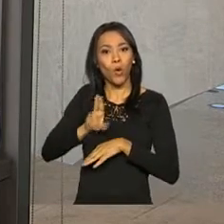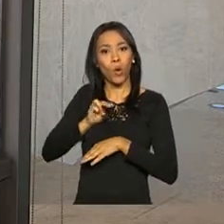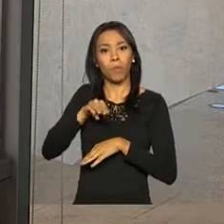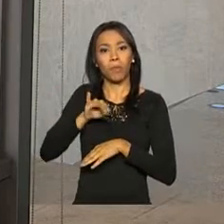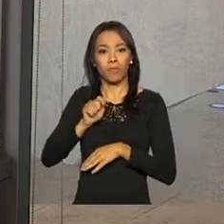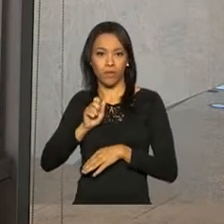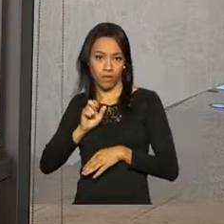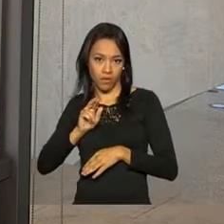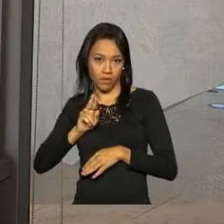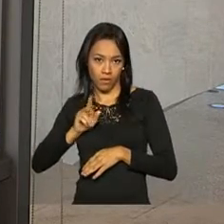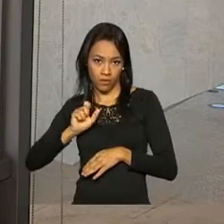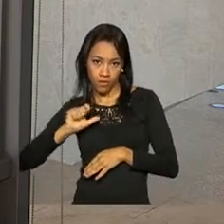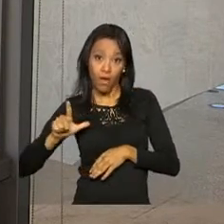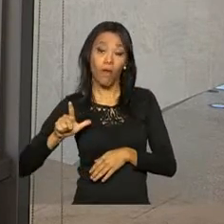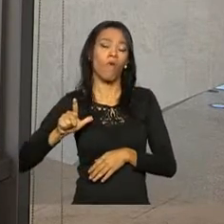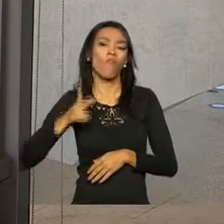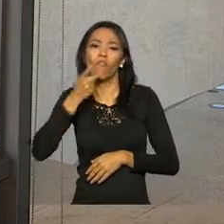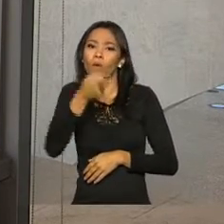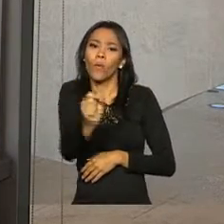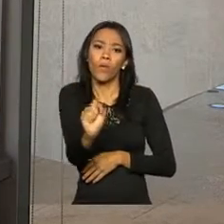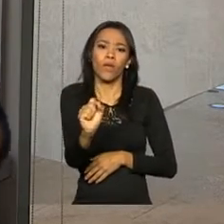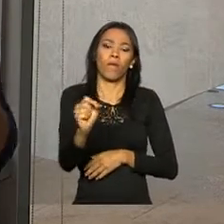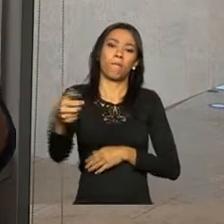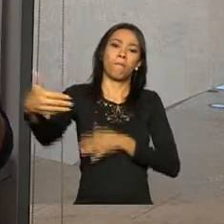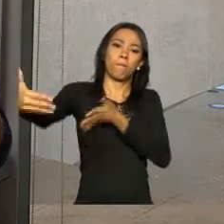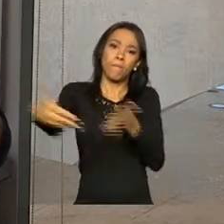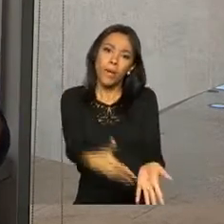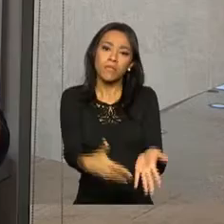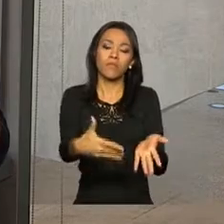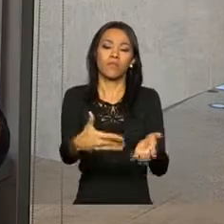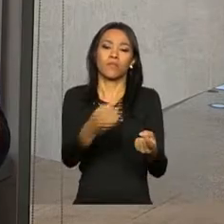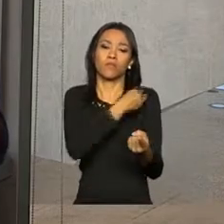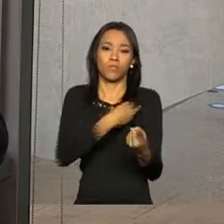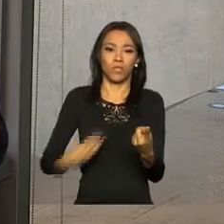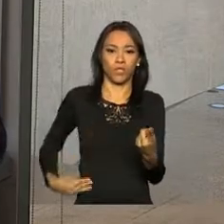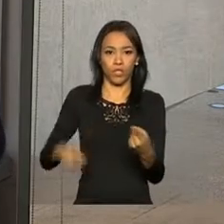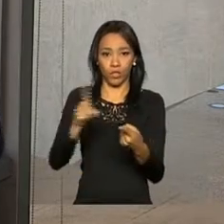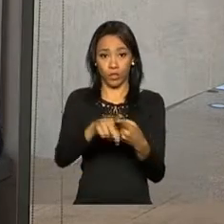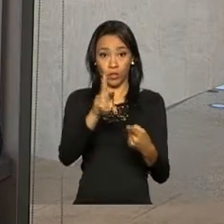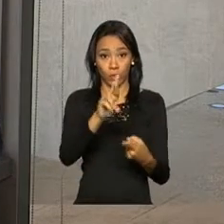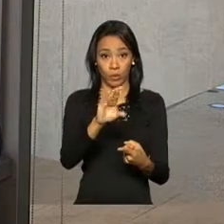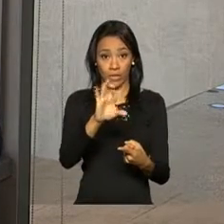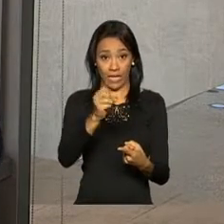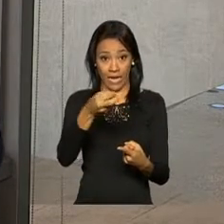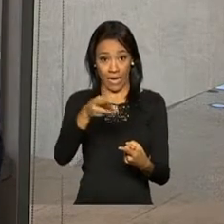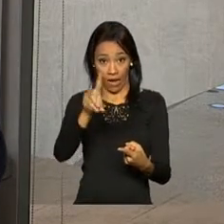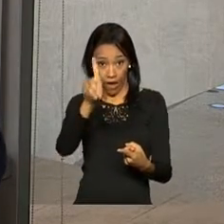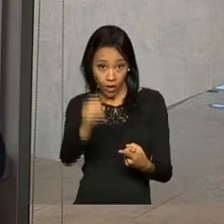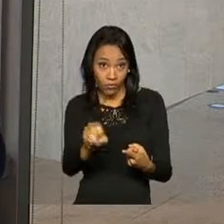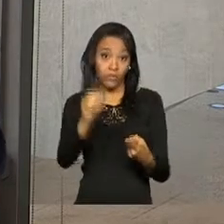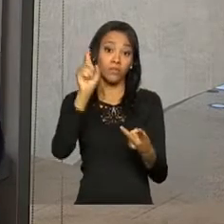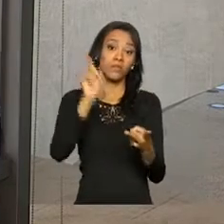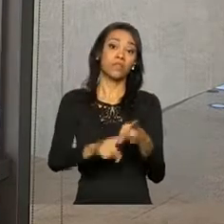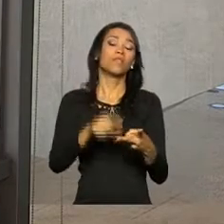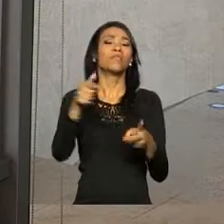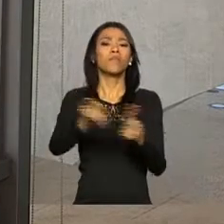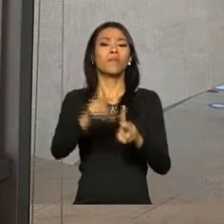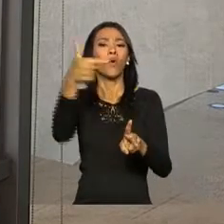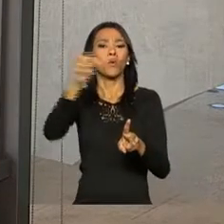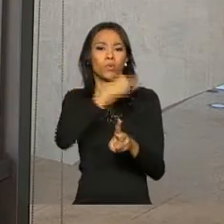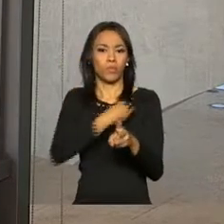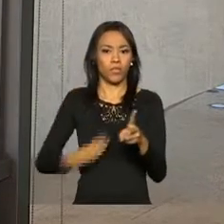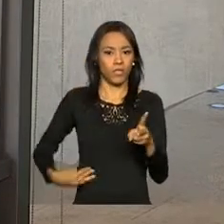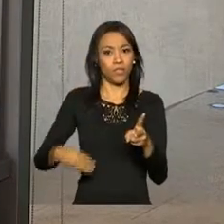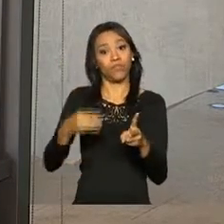Jaime, também estão previstas as participações do ministro Ricardo Berzoini, da Secretaria de Governo, e também do